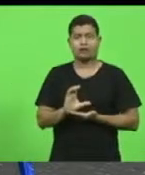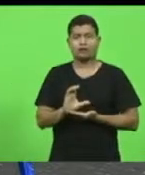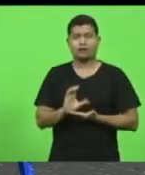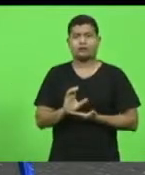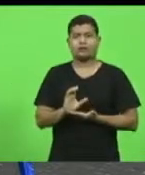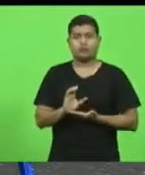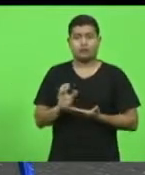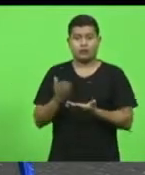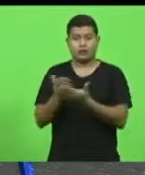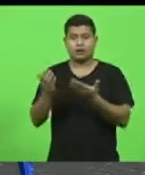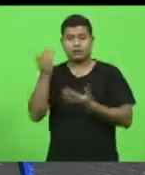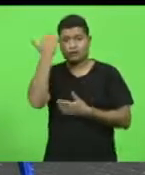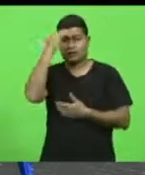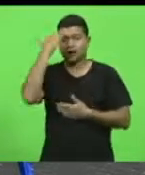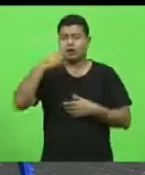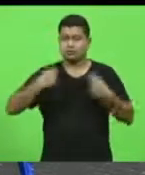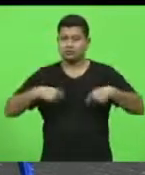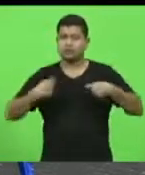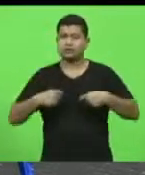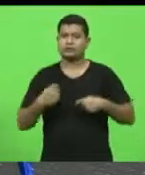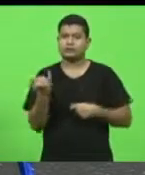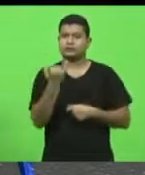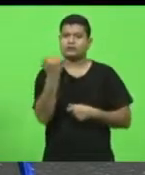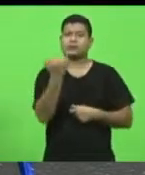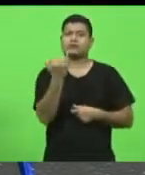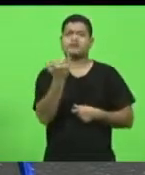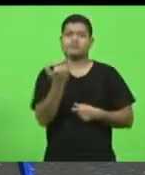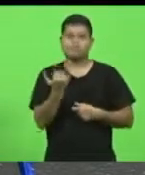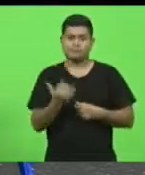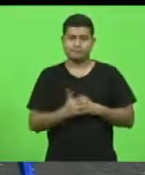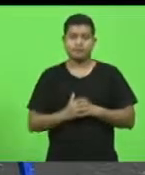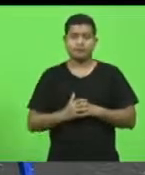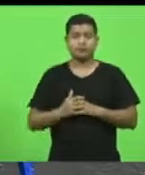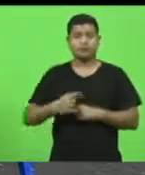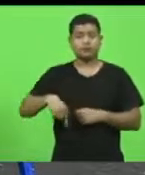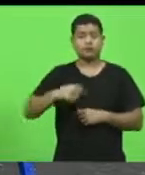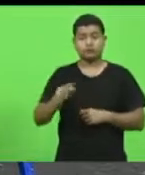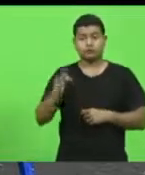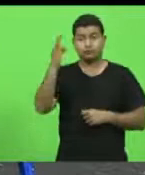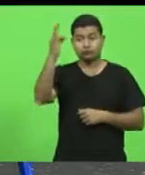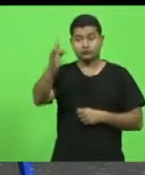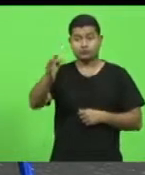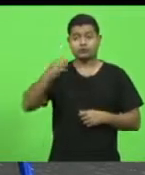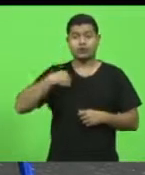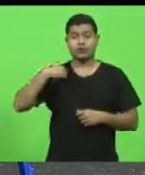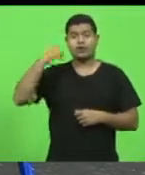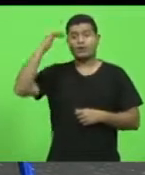e que possamos sonhar que, num futuro próximo,